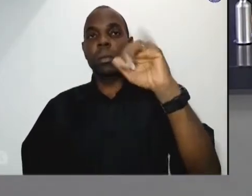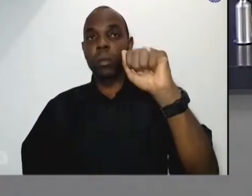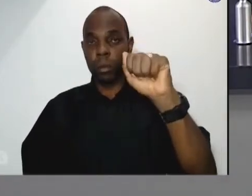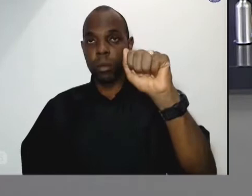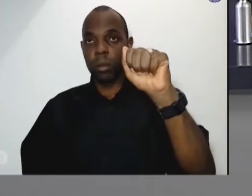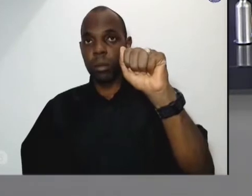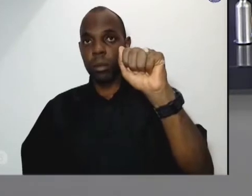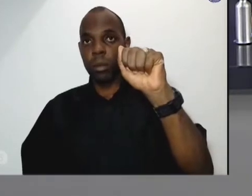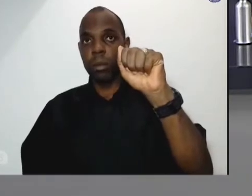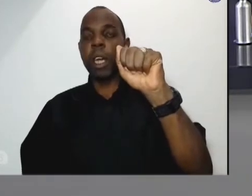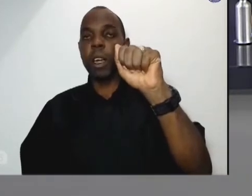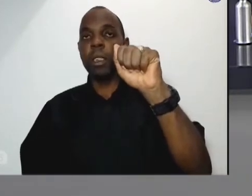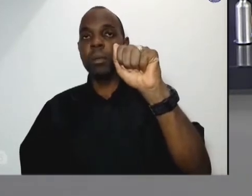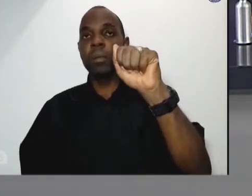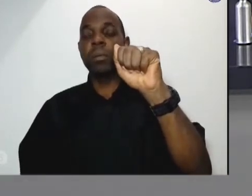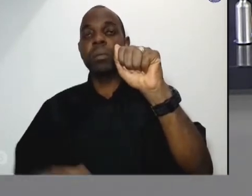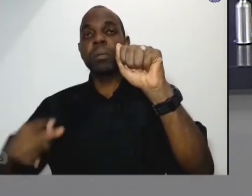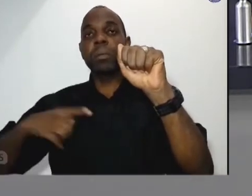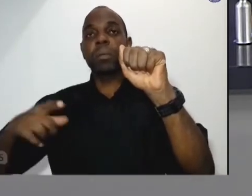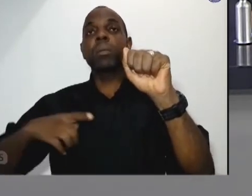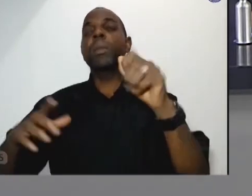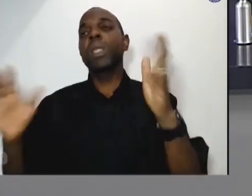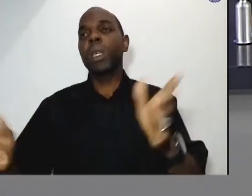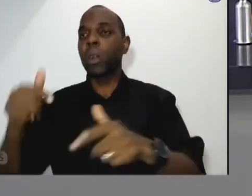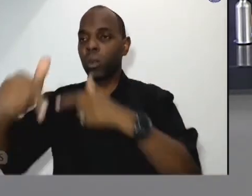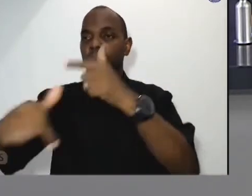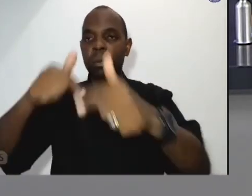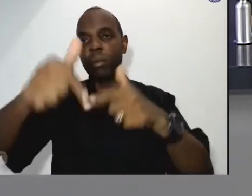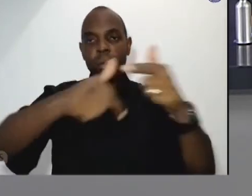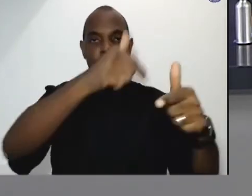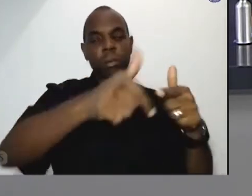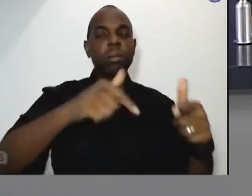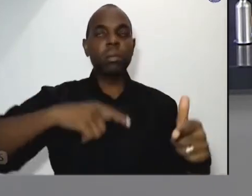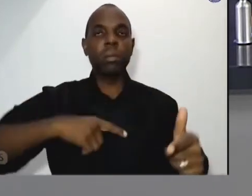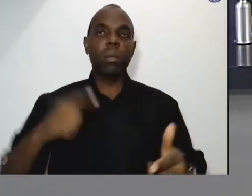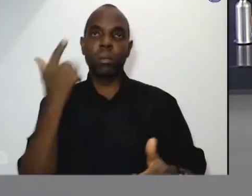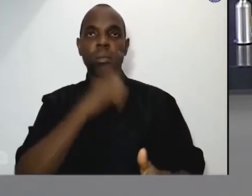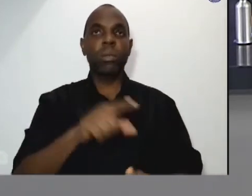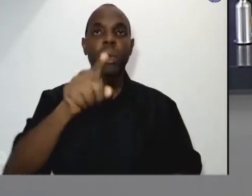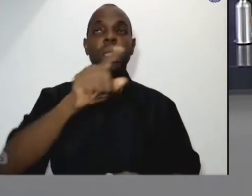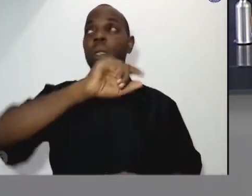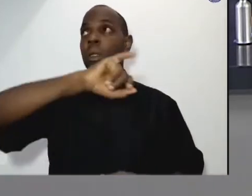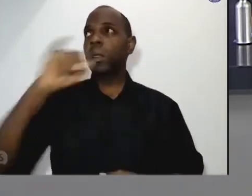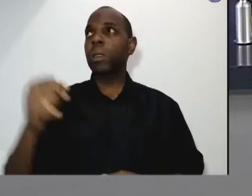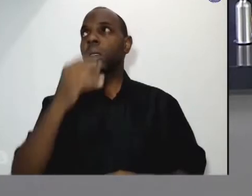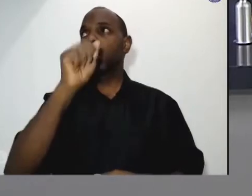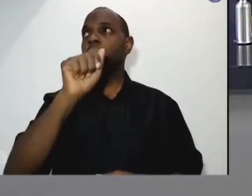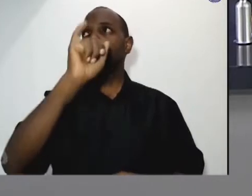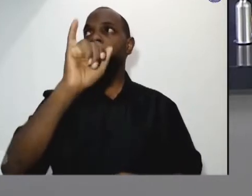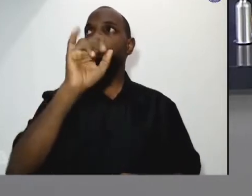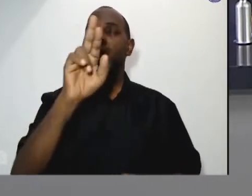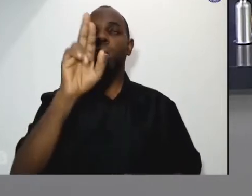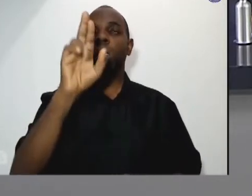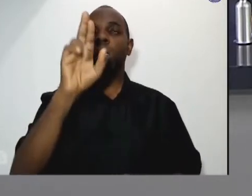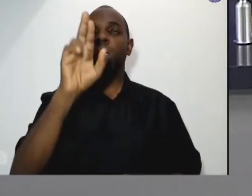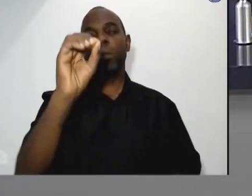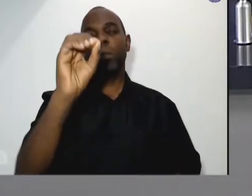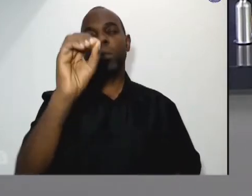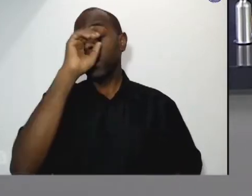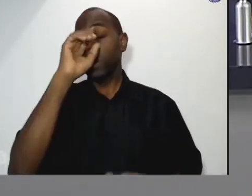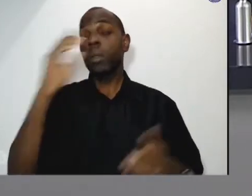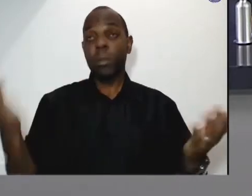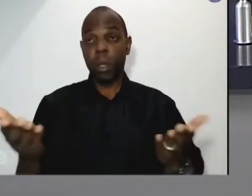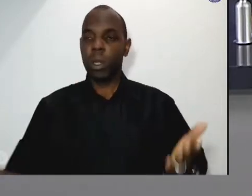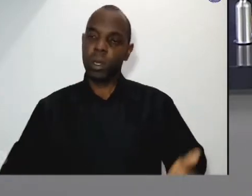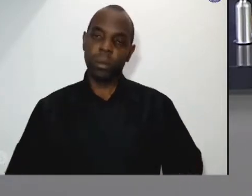com certeza um grande trabalho na coordenação tal qual o senhor Jairo e agora então para esplanar convido o senhor Carlos